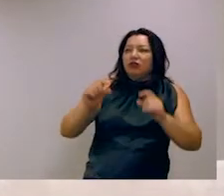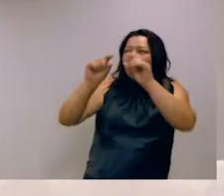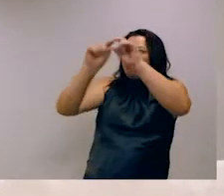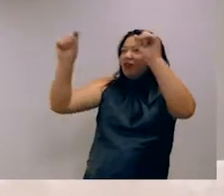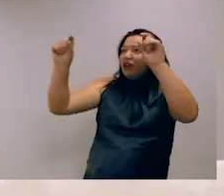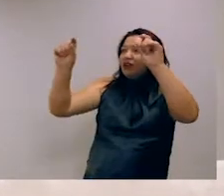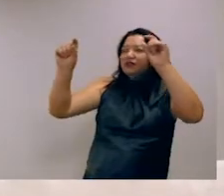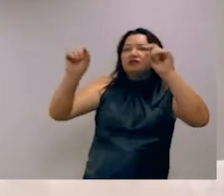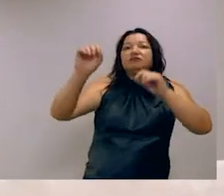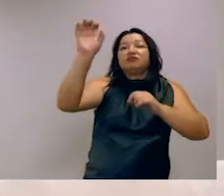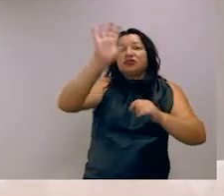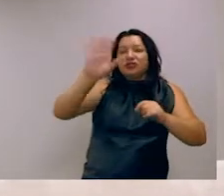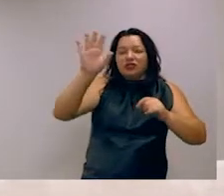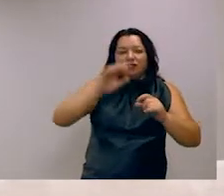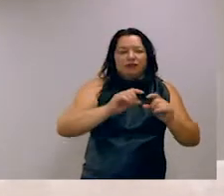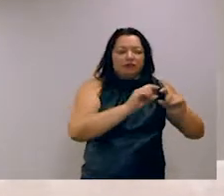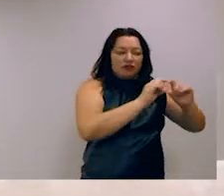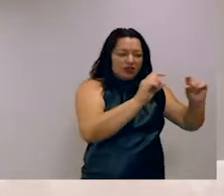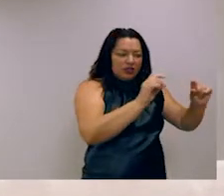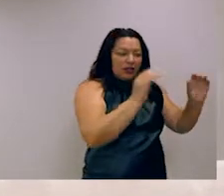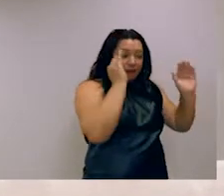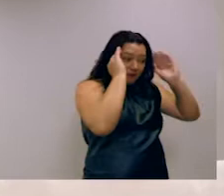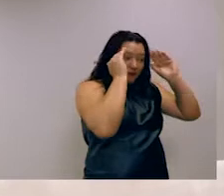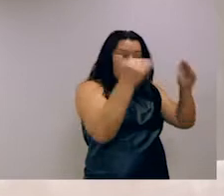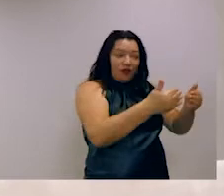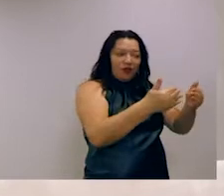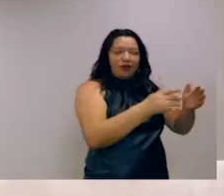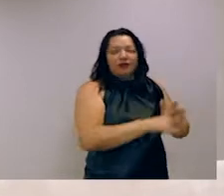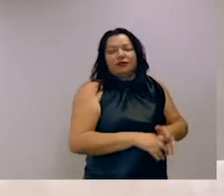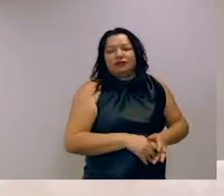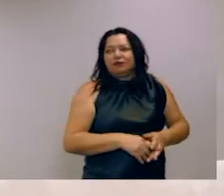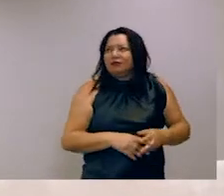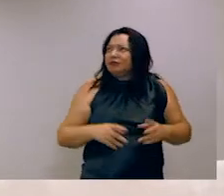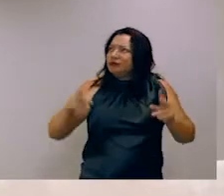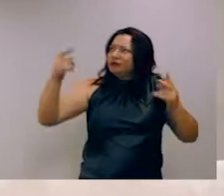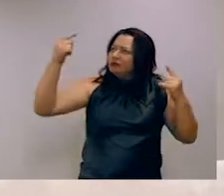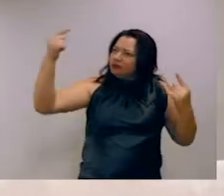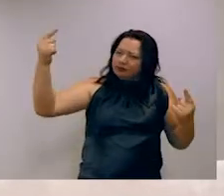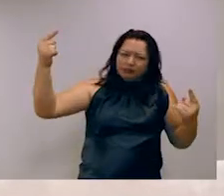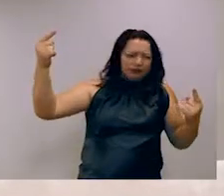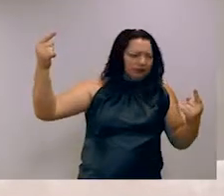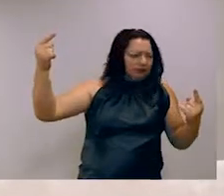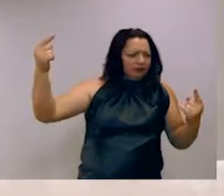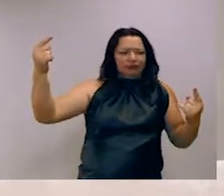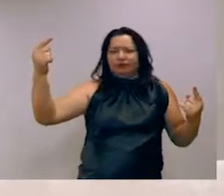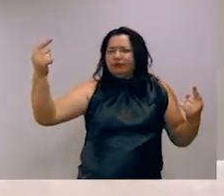e a segunda tenta falar algo específico. e você tem que automaticamente inferir,